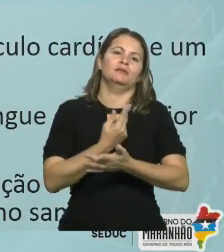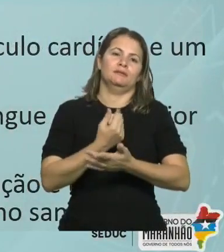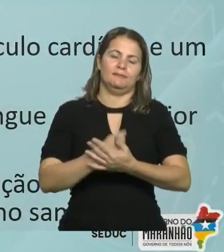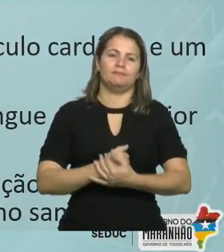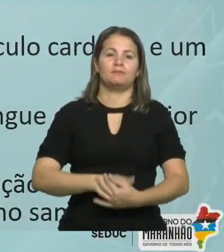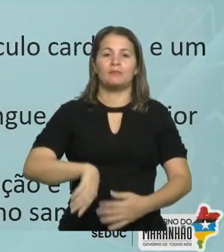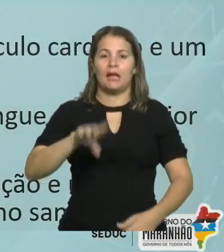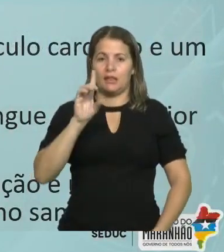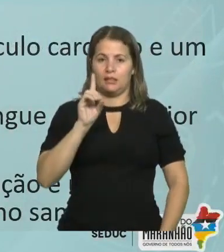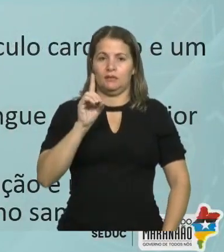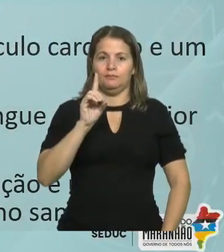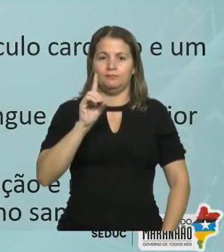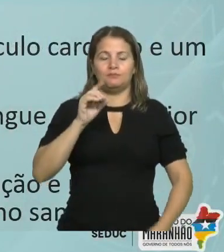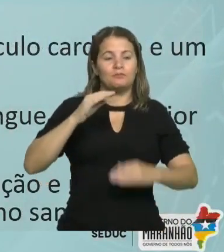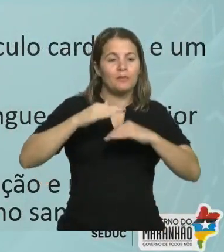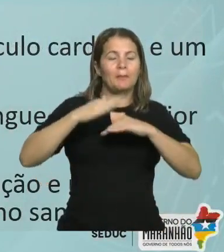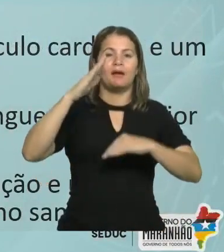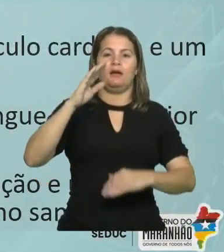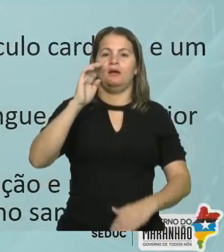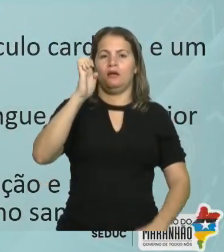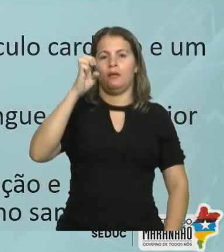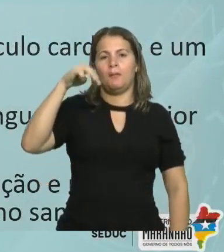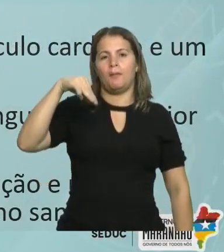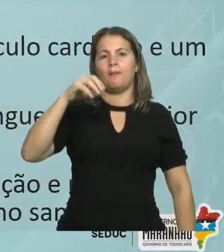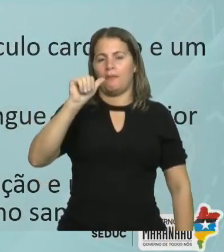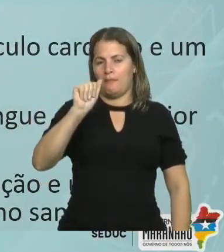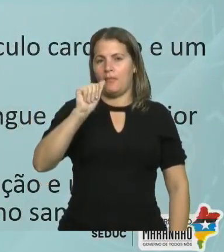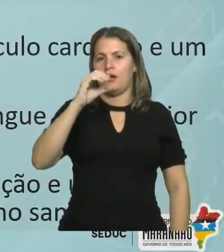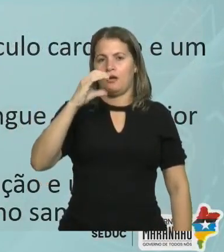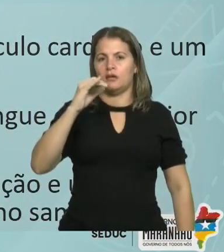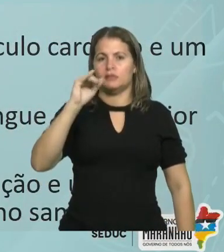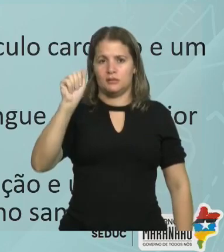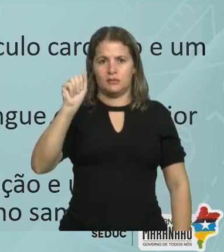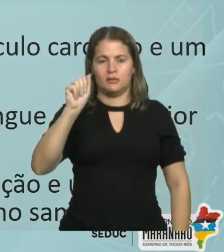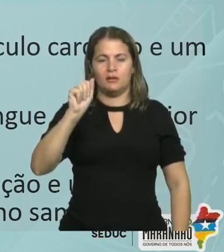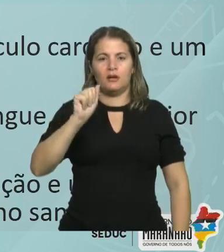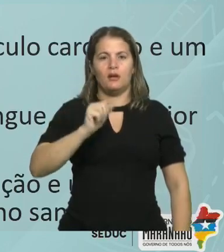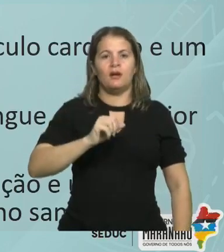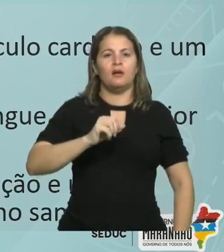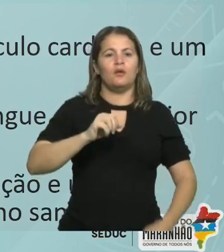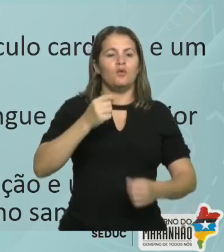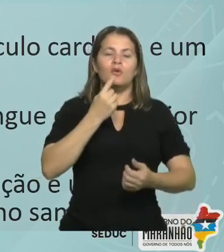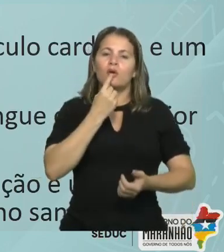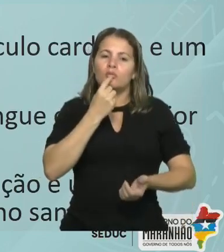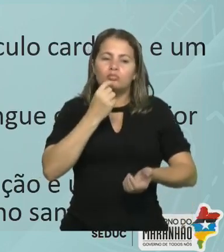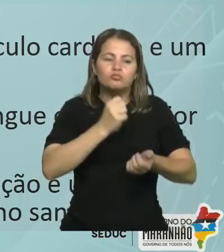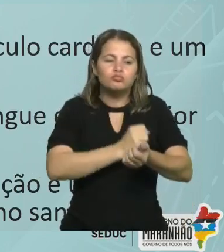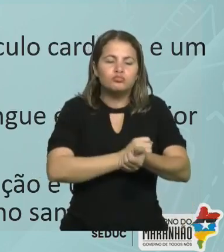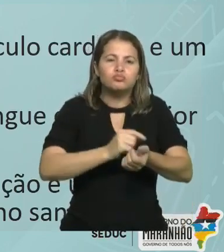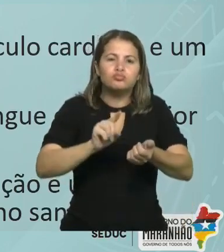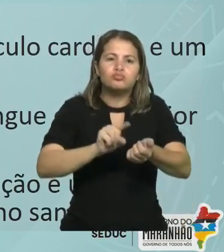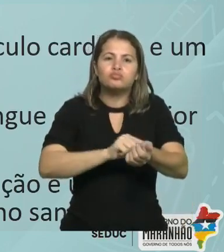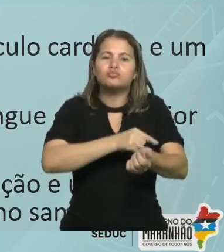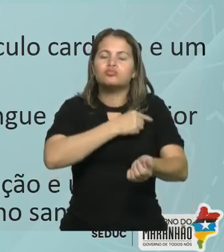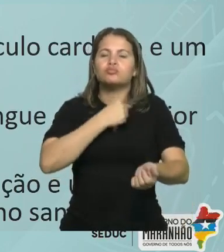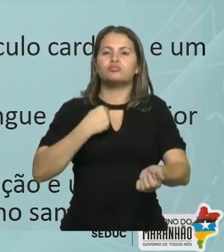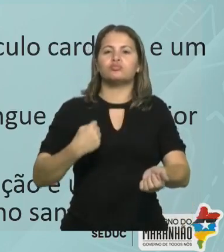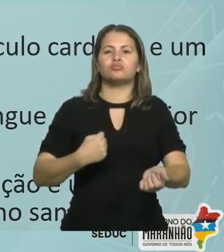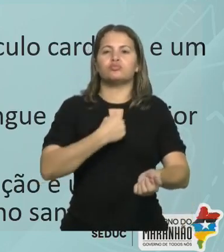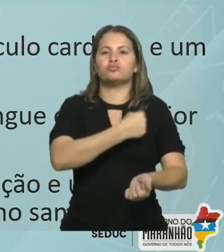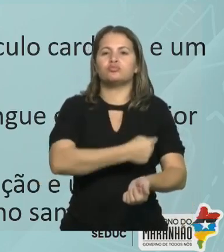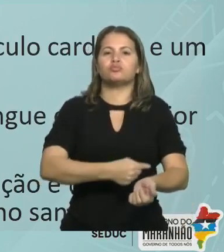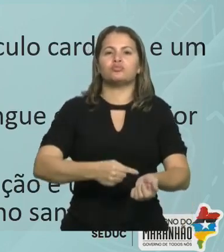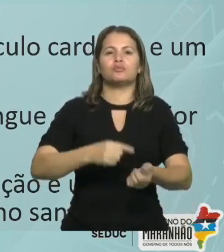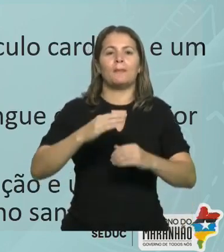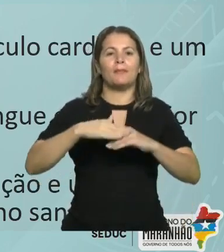taxa de hemácia permitiria uma maior oxigenação do sangue e uma maior obtenção de energia? Então, está aí a